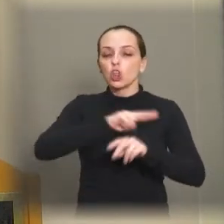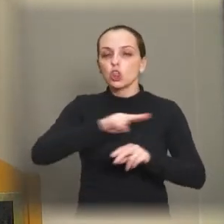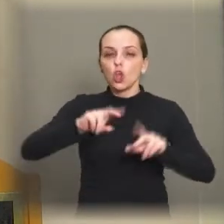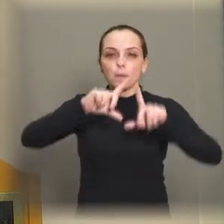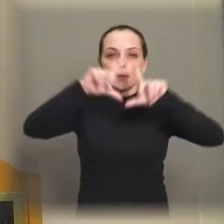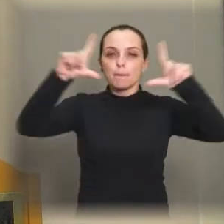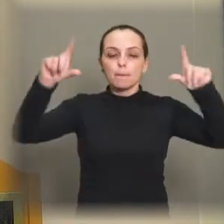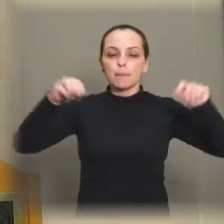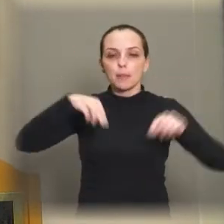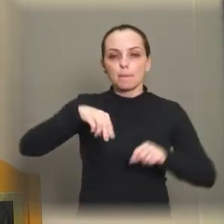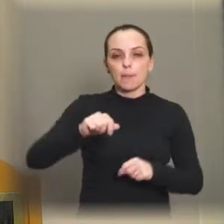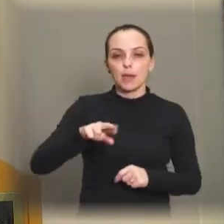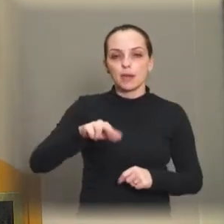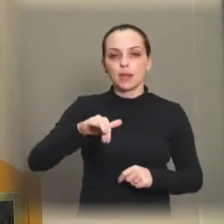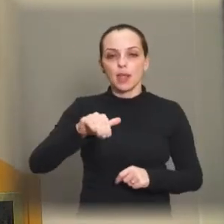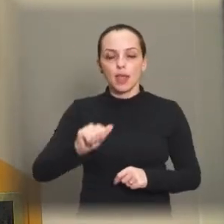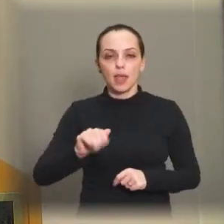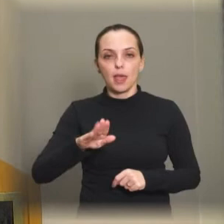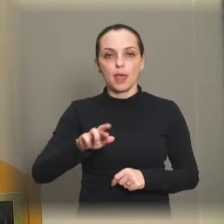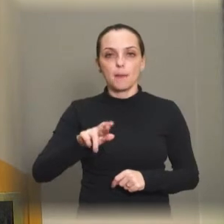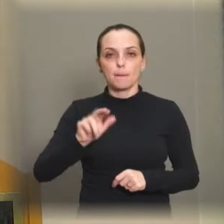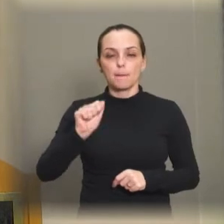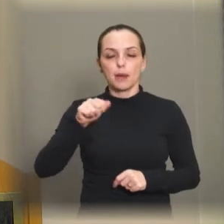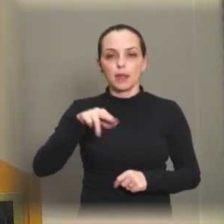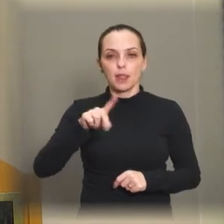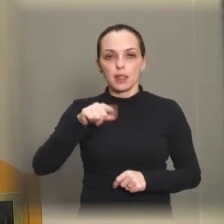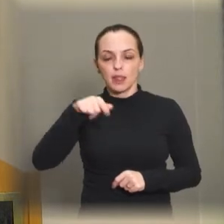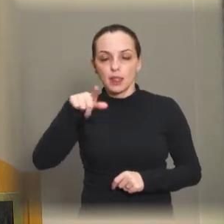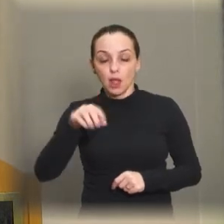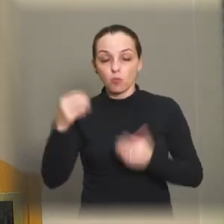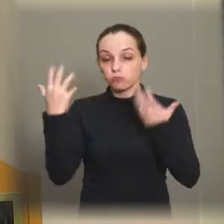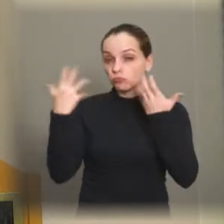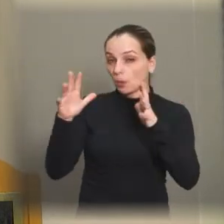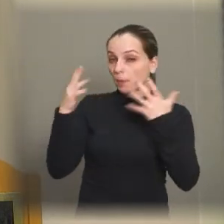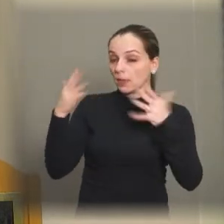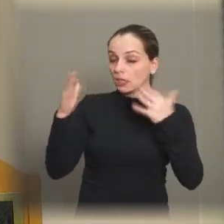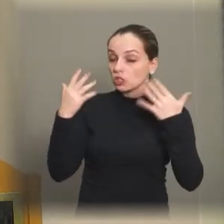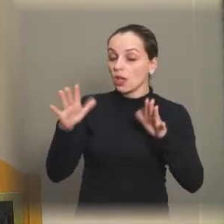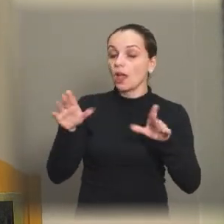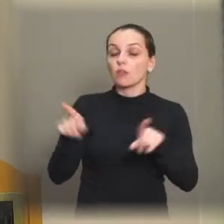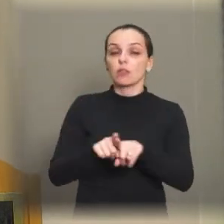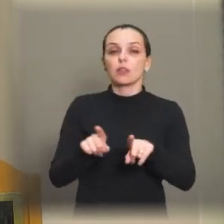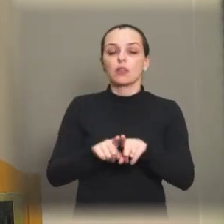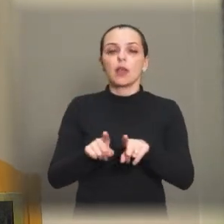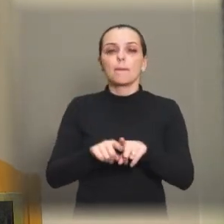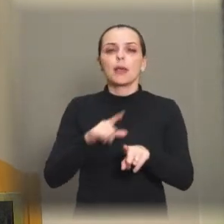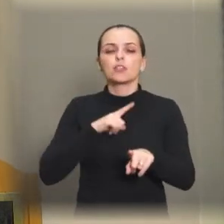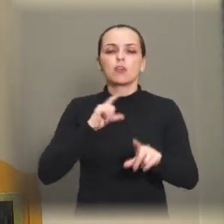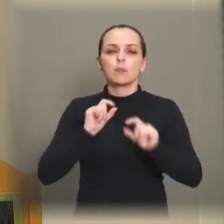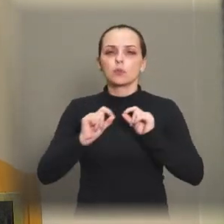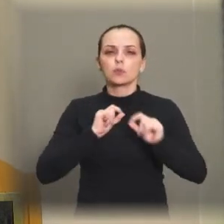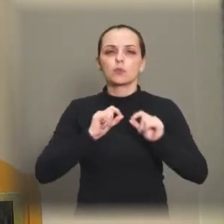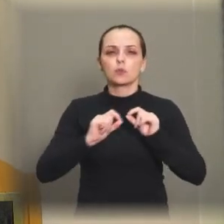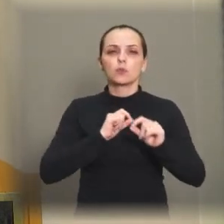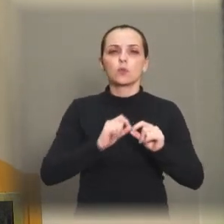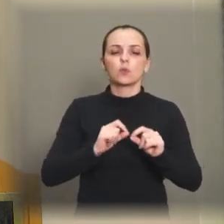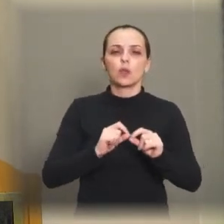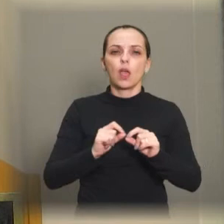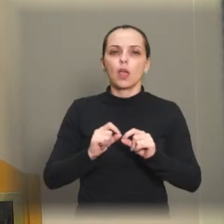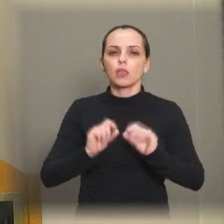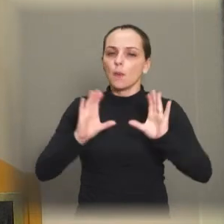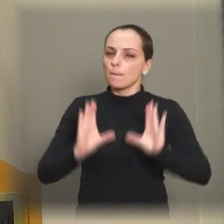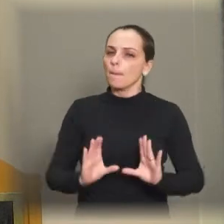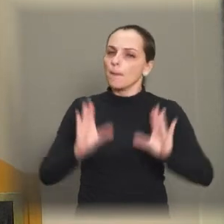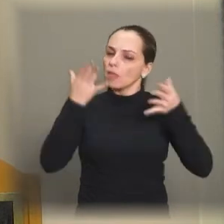José Maria Brandão, um ex-servidor, homenageado. E também, na ocasião, tivemos uma outra justa